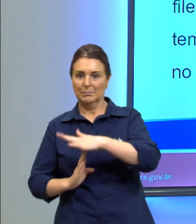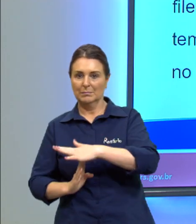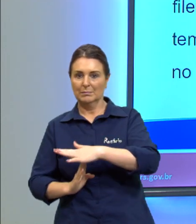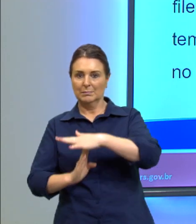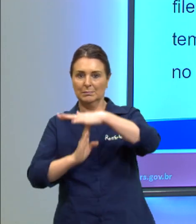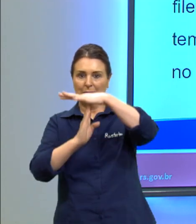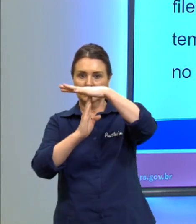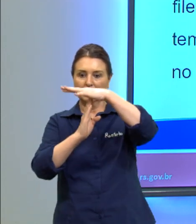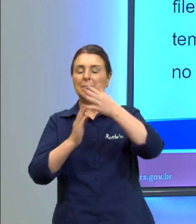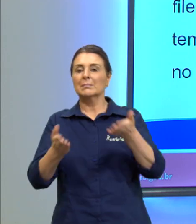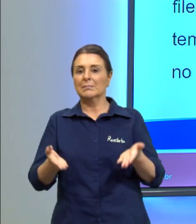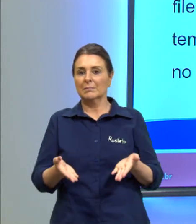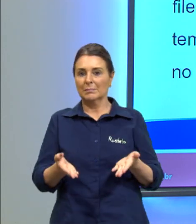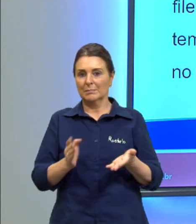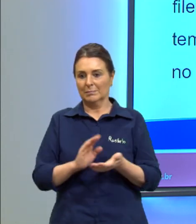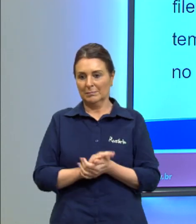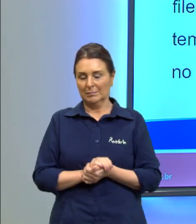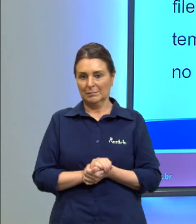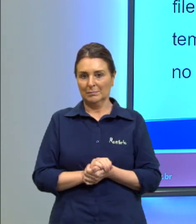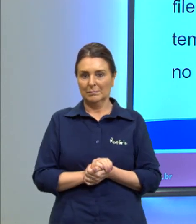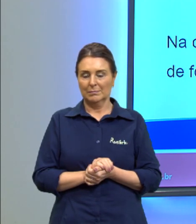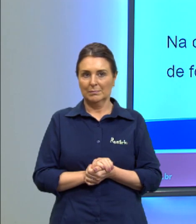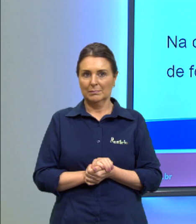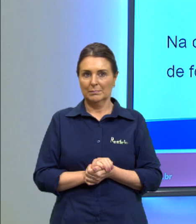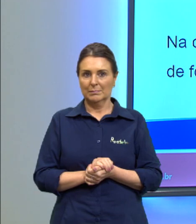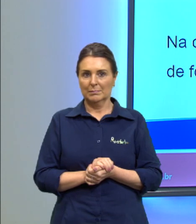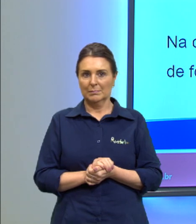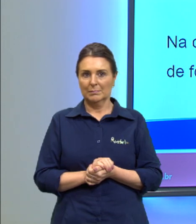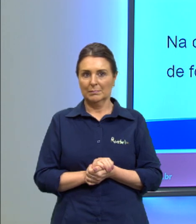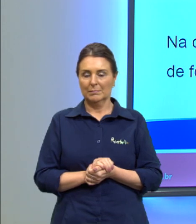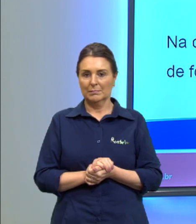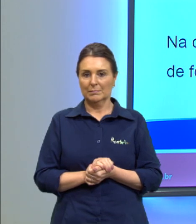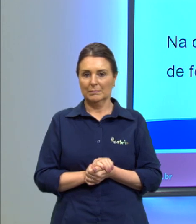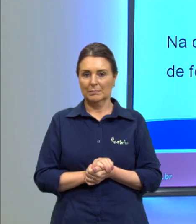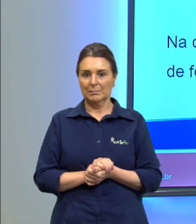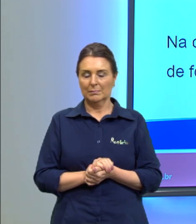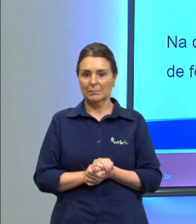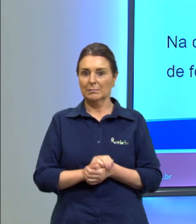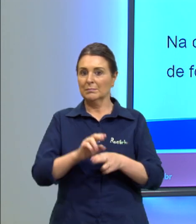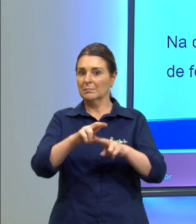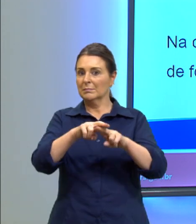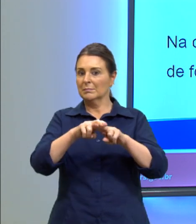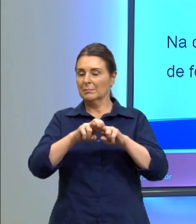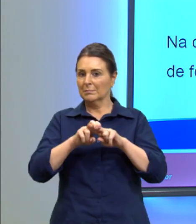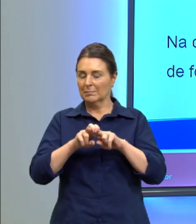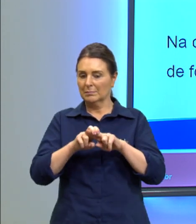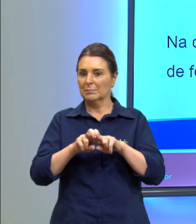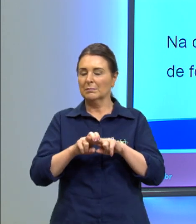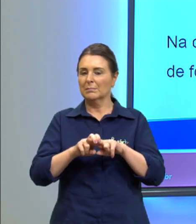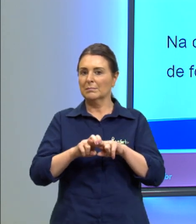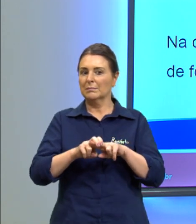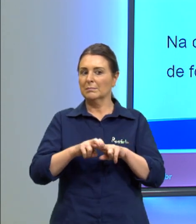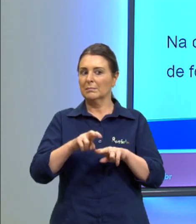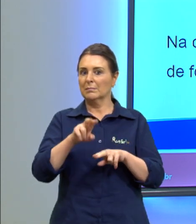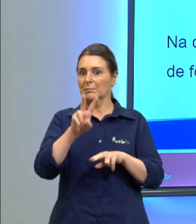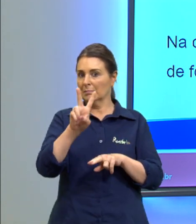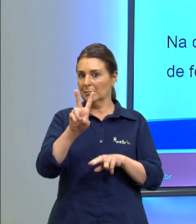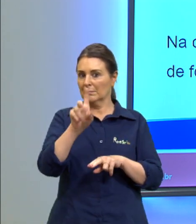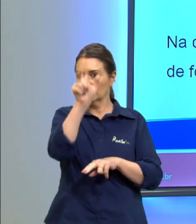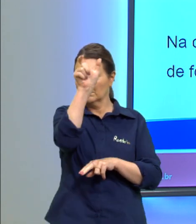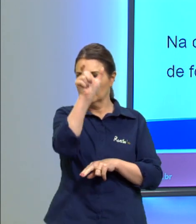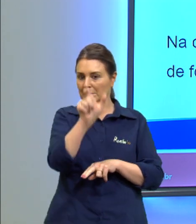atual. por isso, ele tem duas colunas